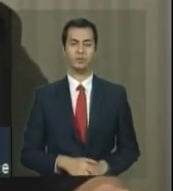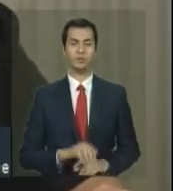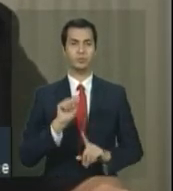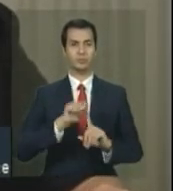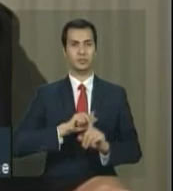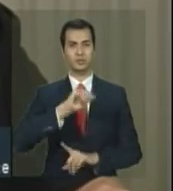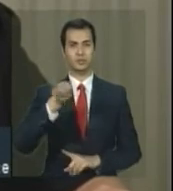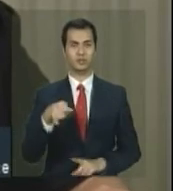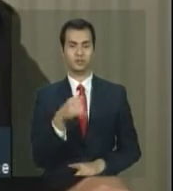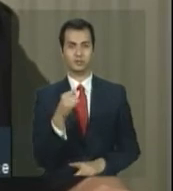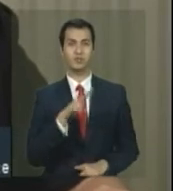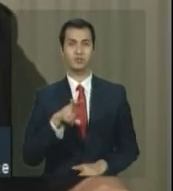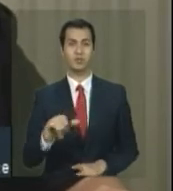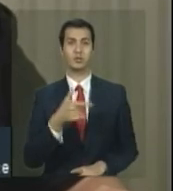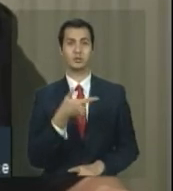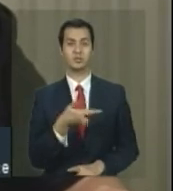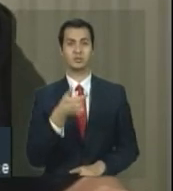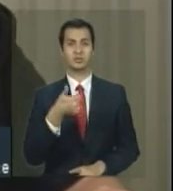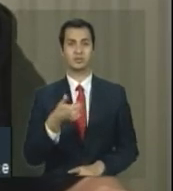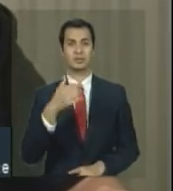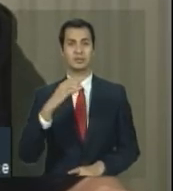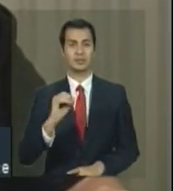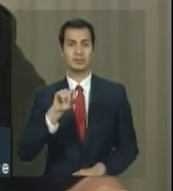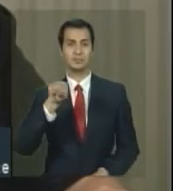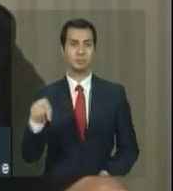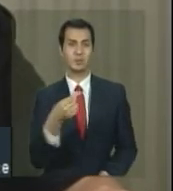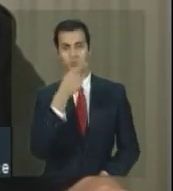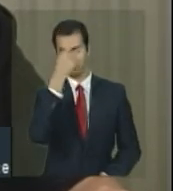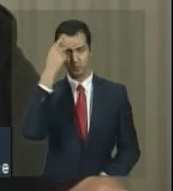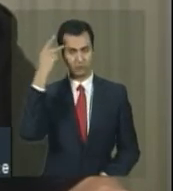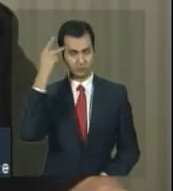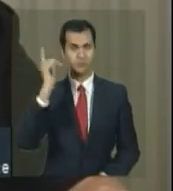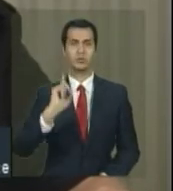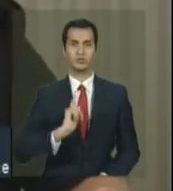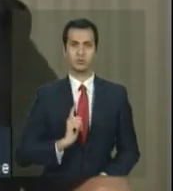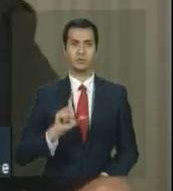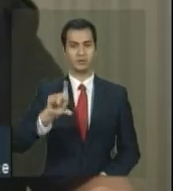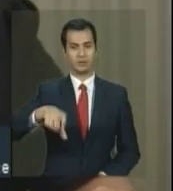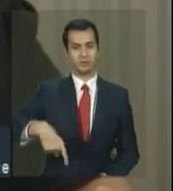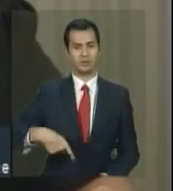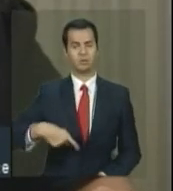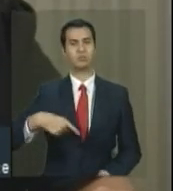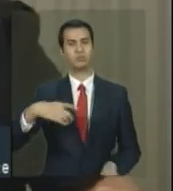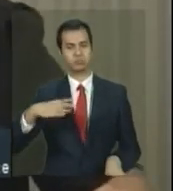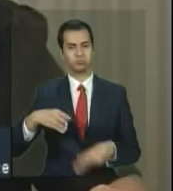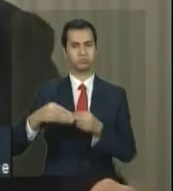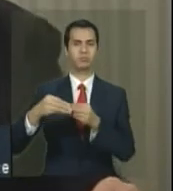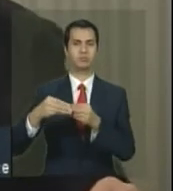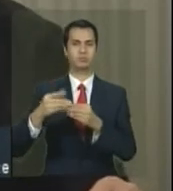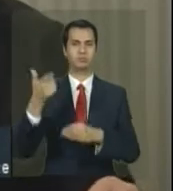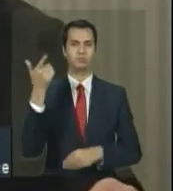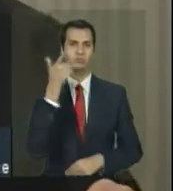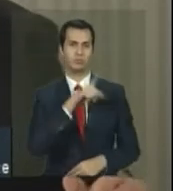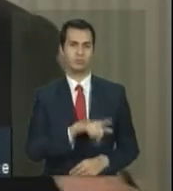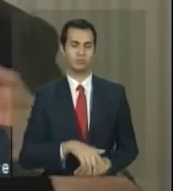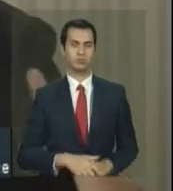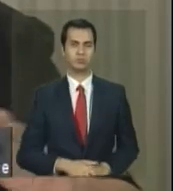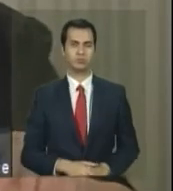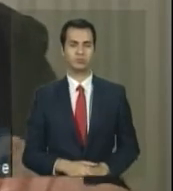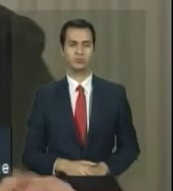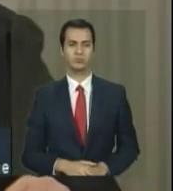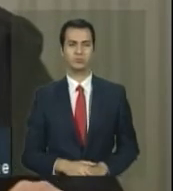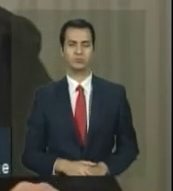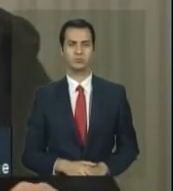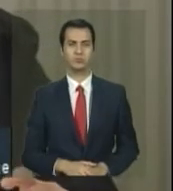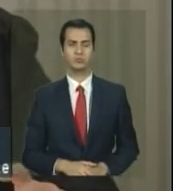mil pessoas recebendo já com o cartão integrado e já completando o hiato. Portanto, fazendo